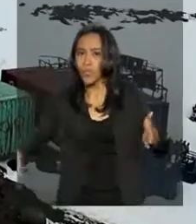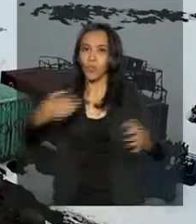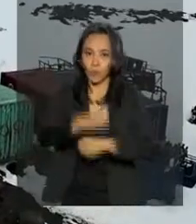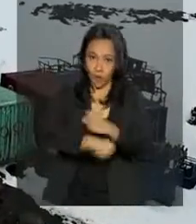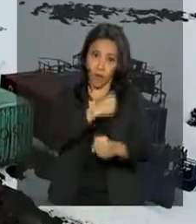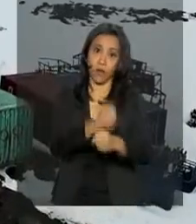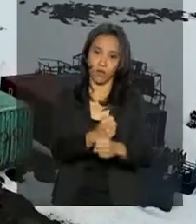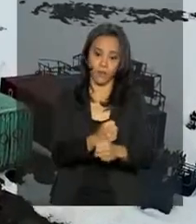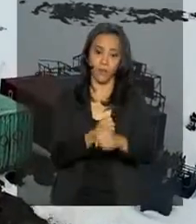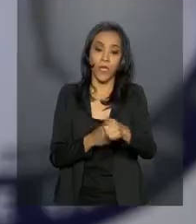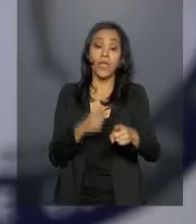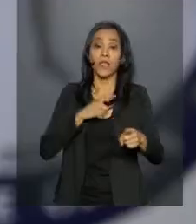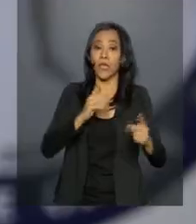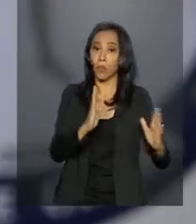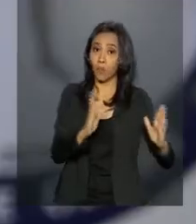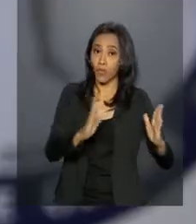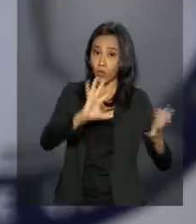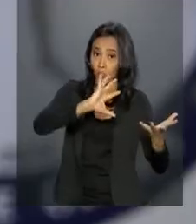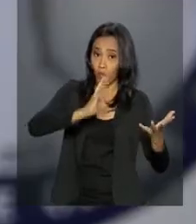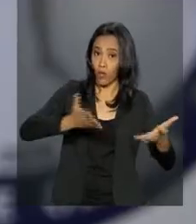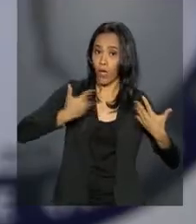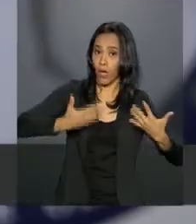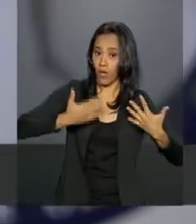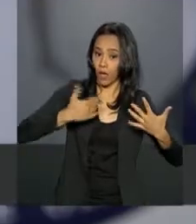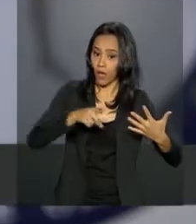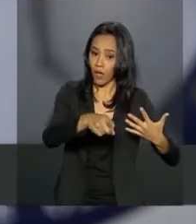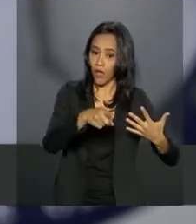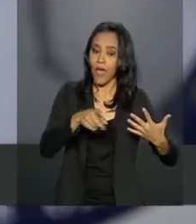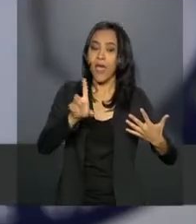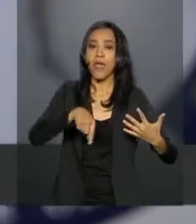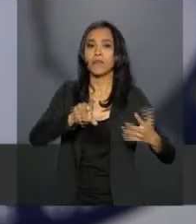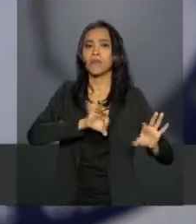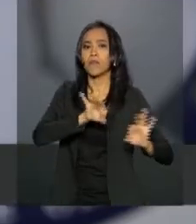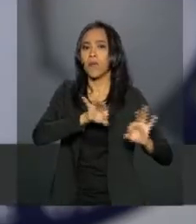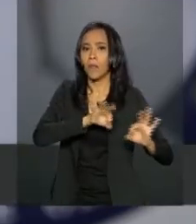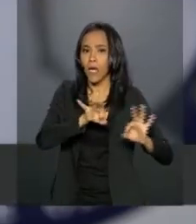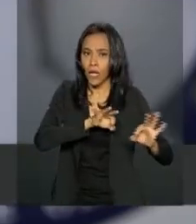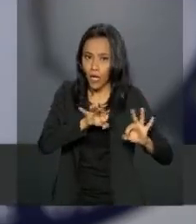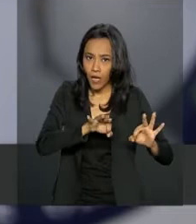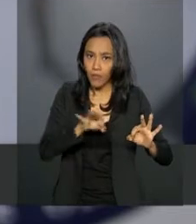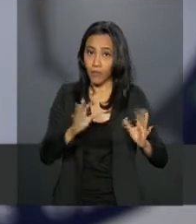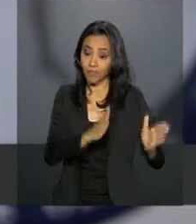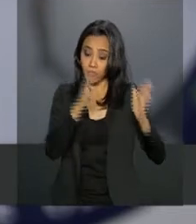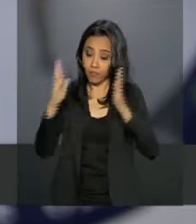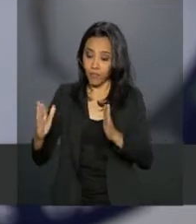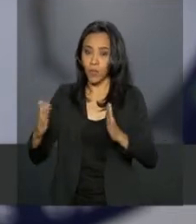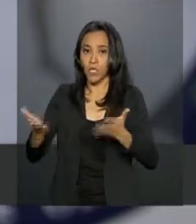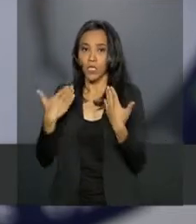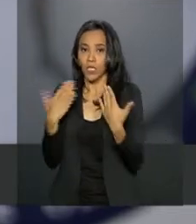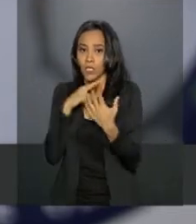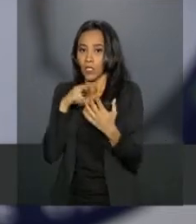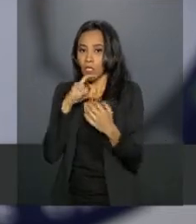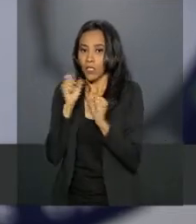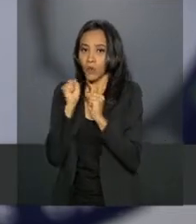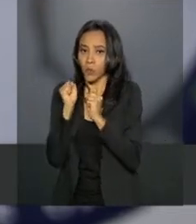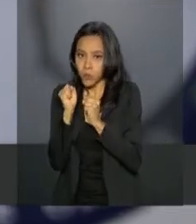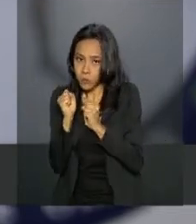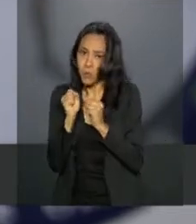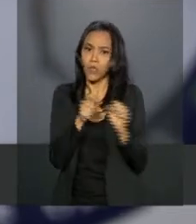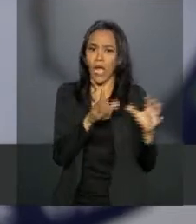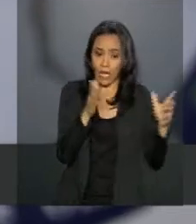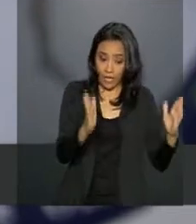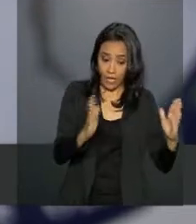Tem o tempo do verão, que a nossa rotina é basicamente se preparar para o inverno, que é receber toda a carga logística,